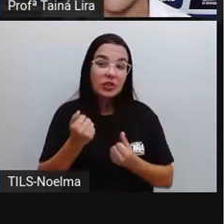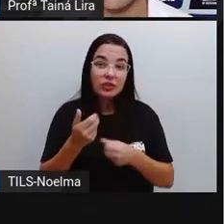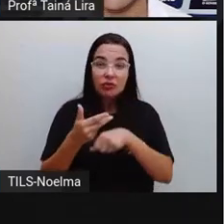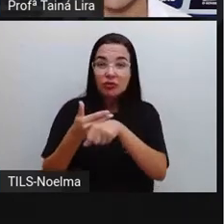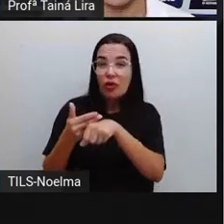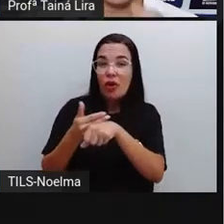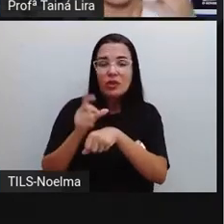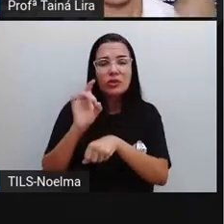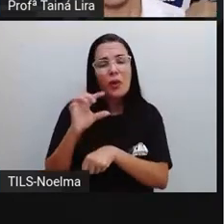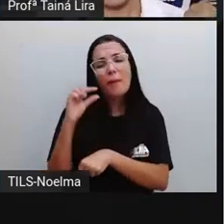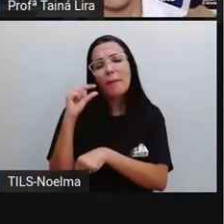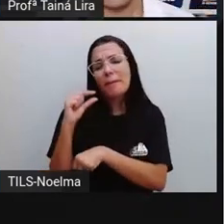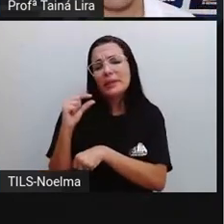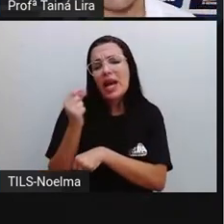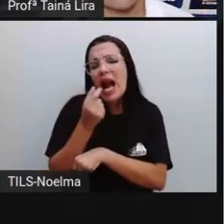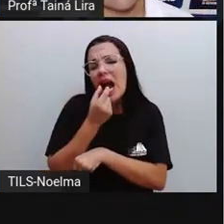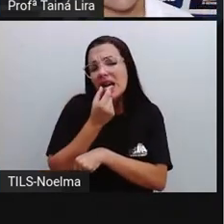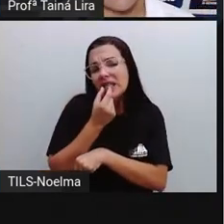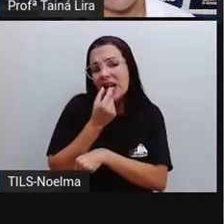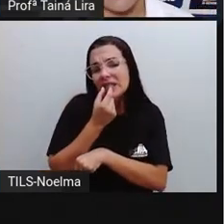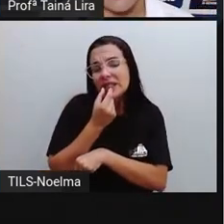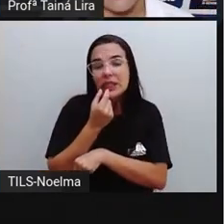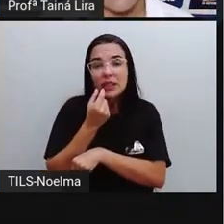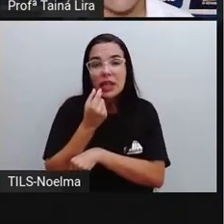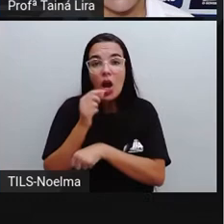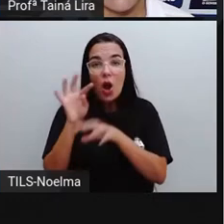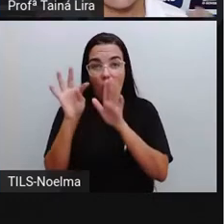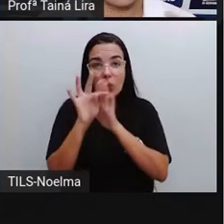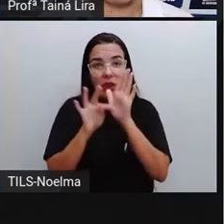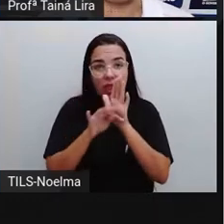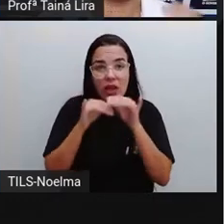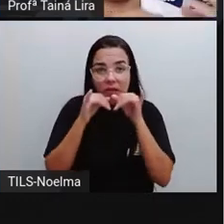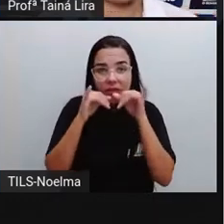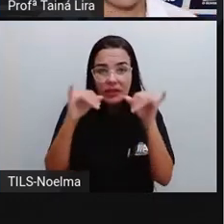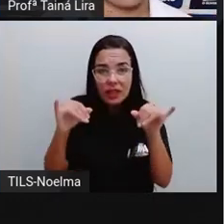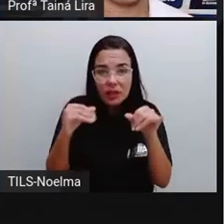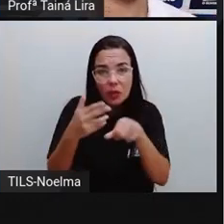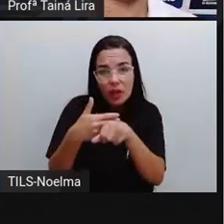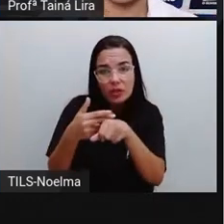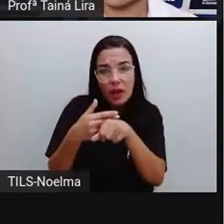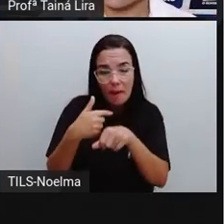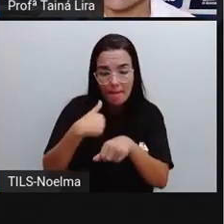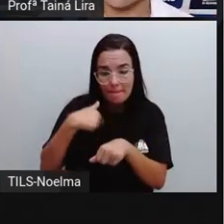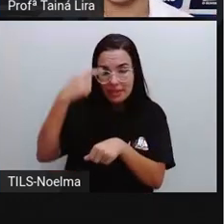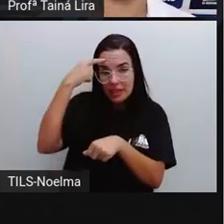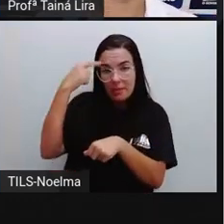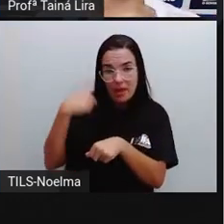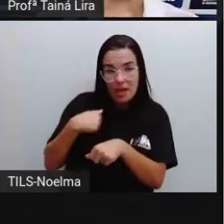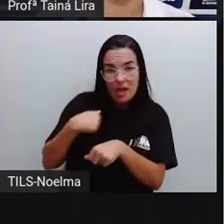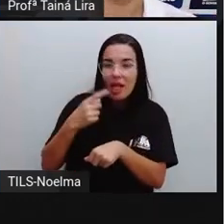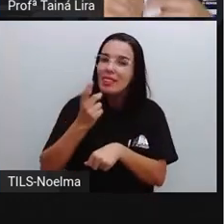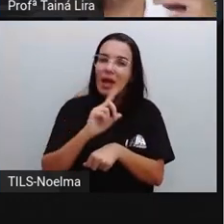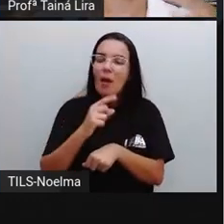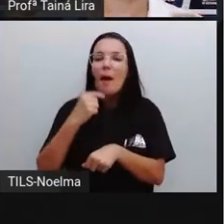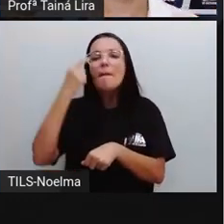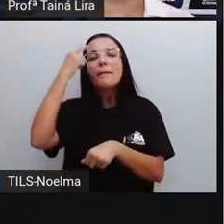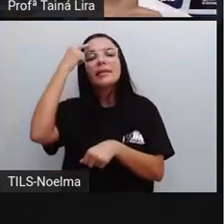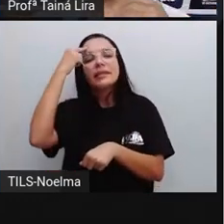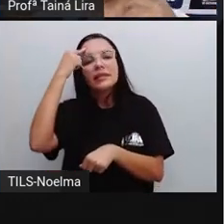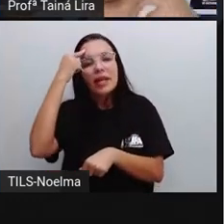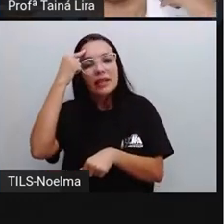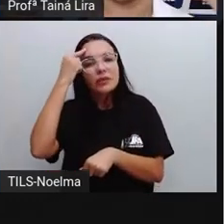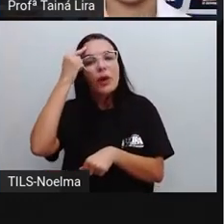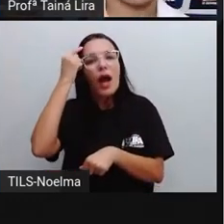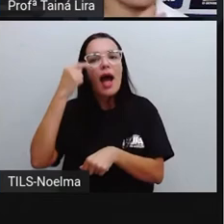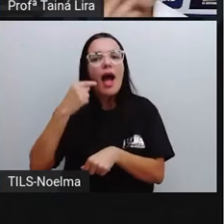um pedacinho. Esse texto foi pensado para mim? Não, ele foi pensado para quem gosta de chocolate, né? Para quem gosta